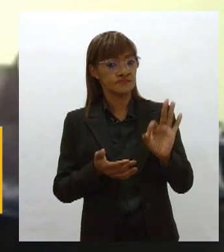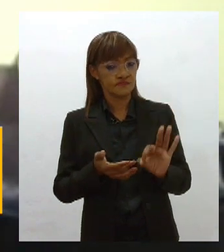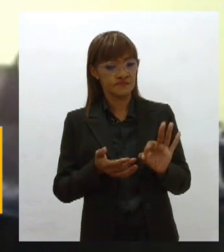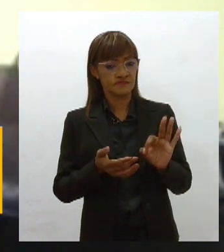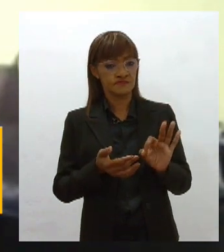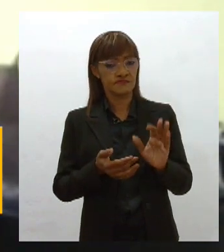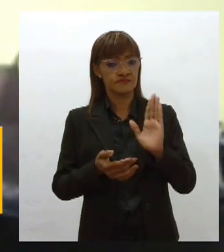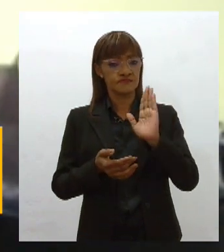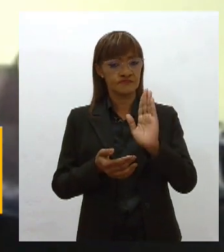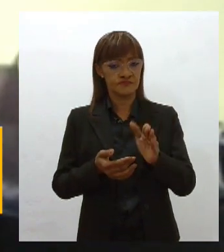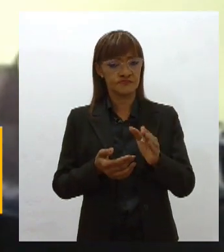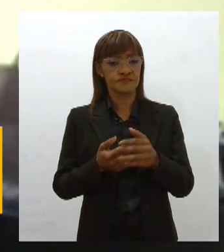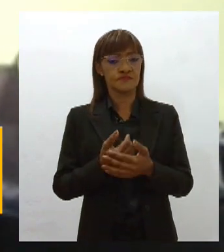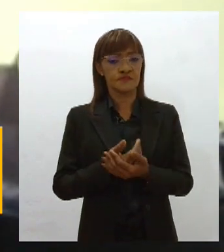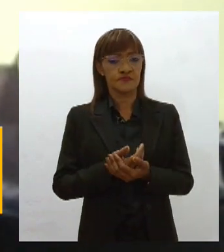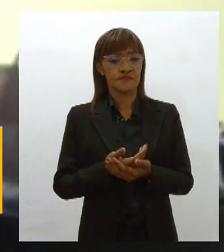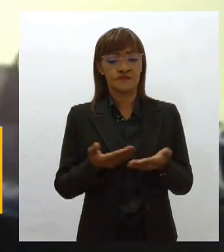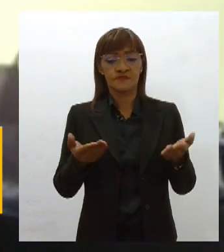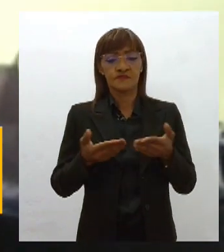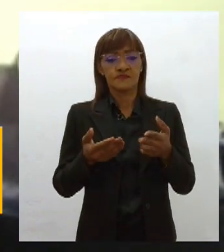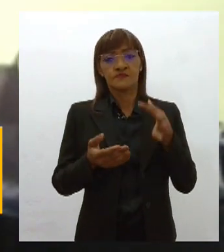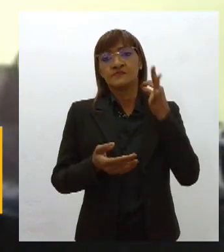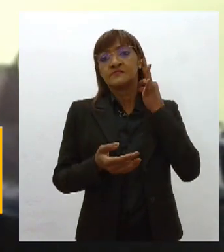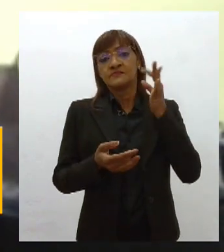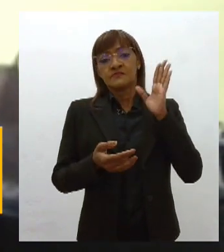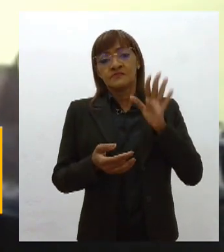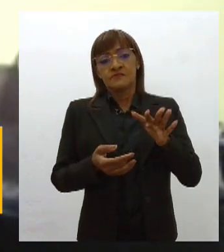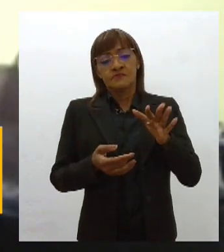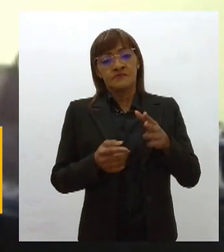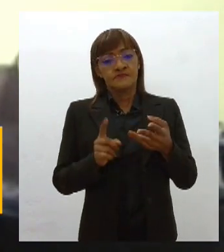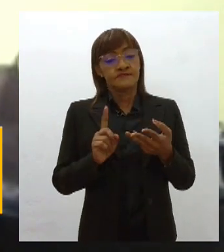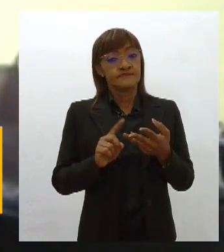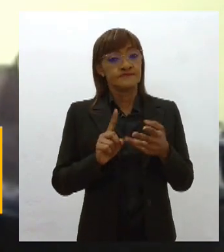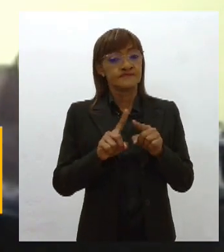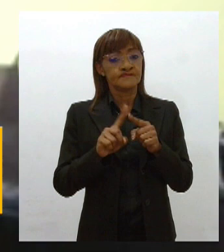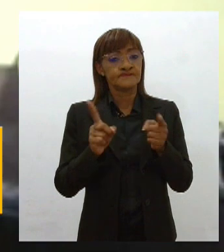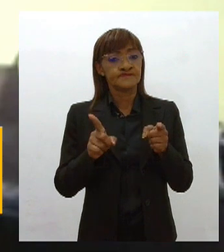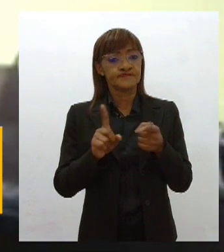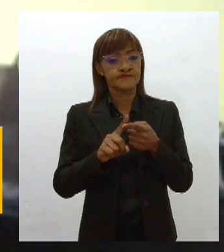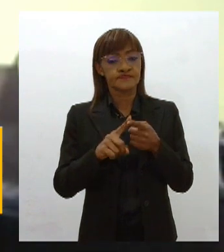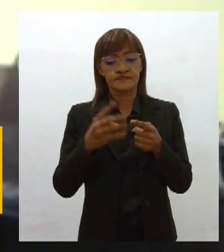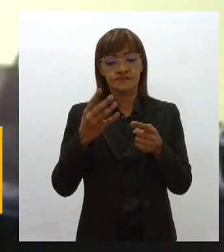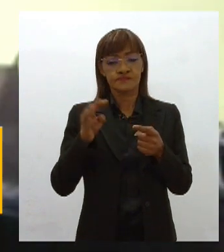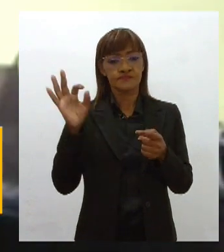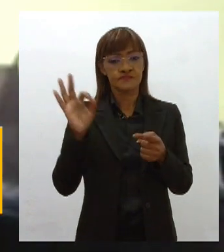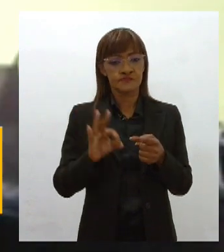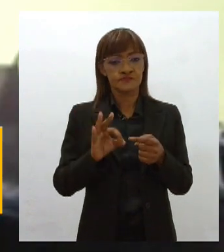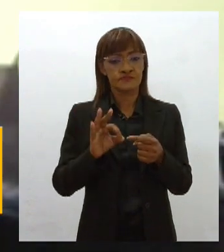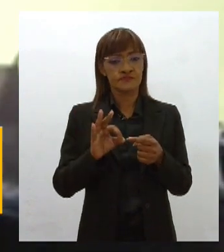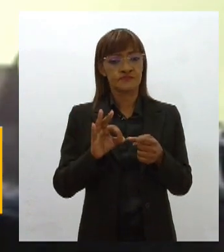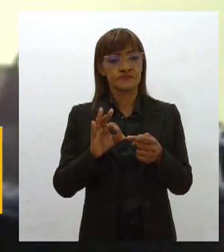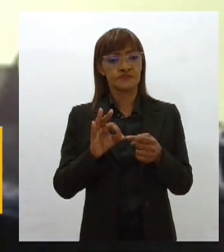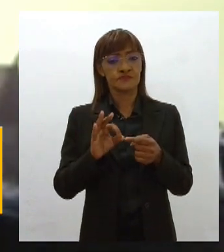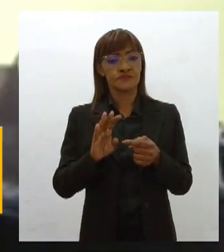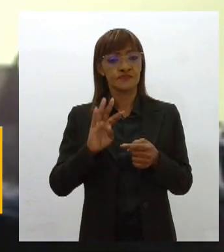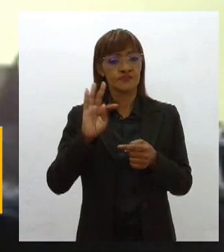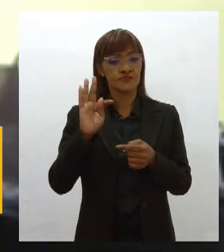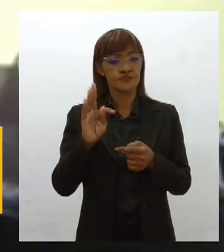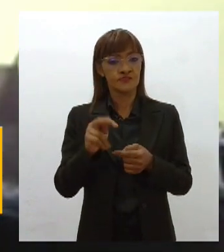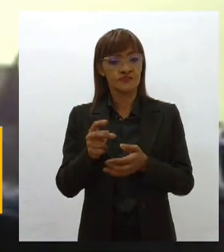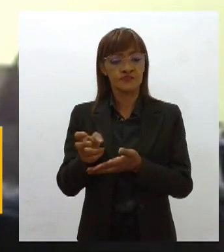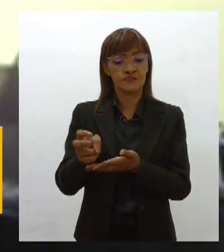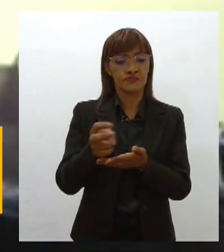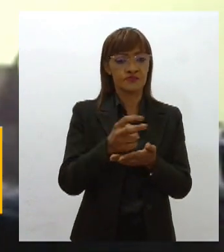retomada de uma loteria estadual, então 20% da lotese, mais 4% daquilo que foi arrecadado para o fundo da